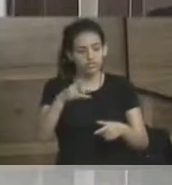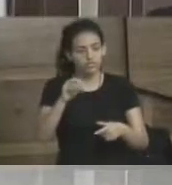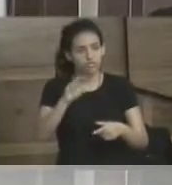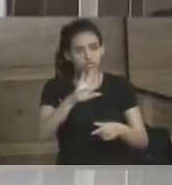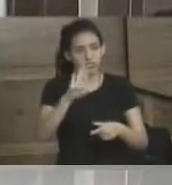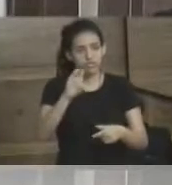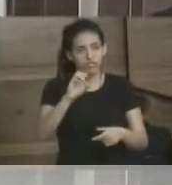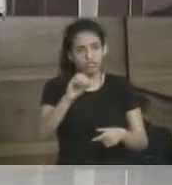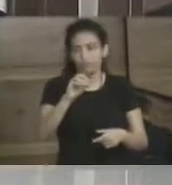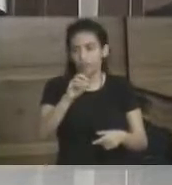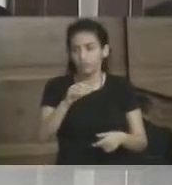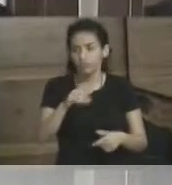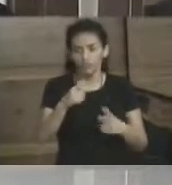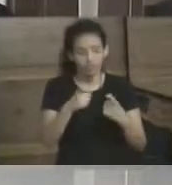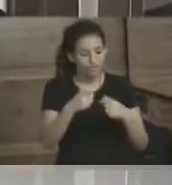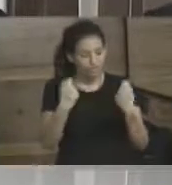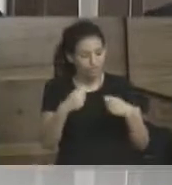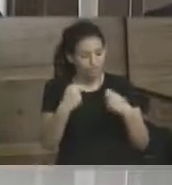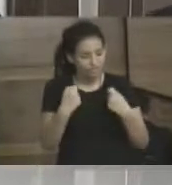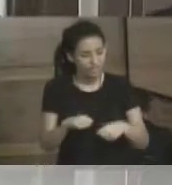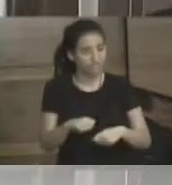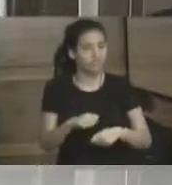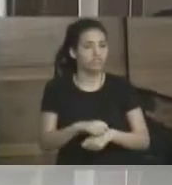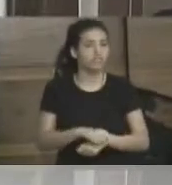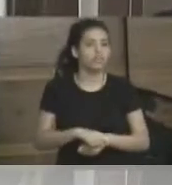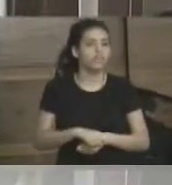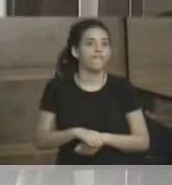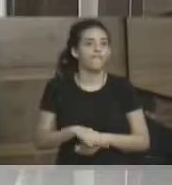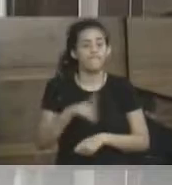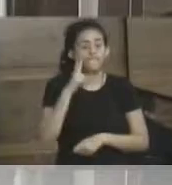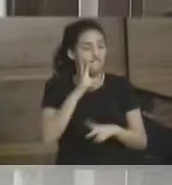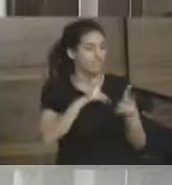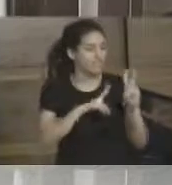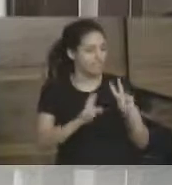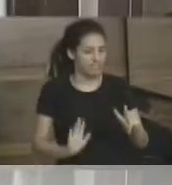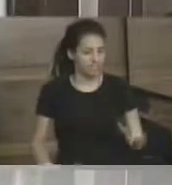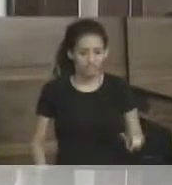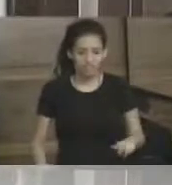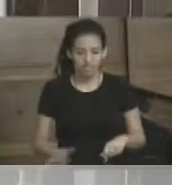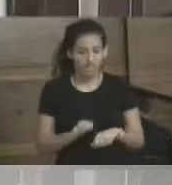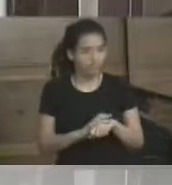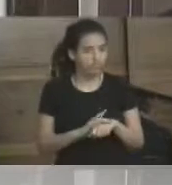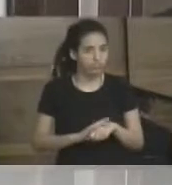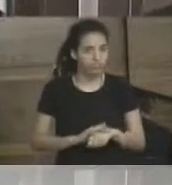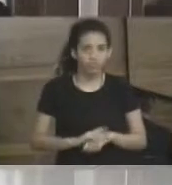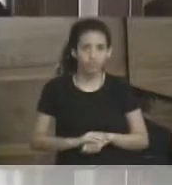tantas outras que a gente tem em Angra dos Geis, mas se você for nessas áreas, você vai ver diversas crianças com doenças